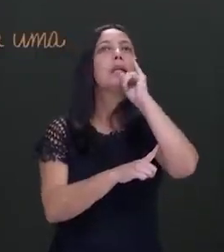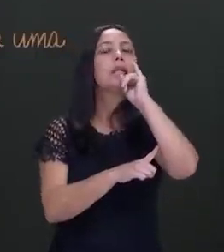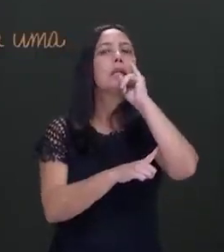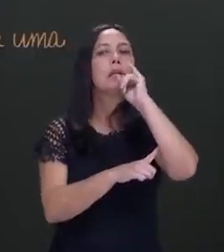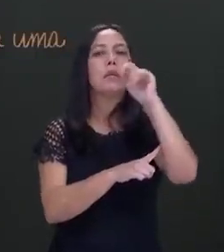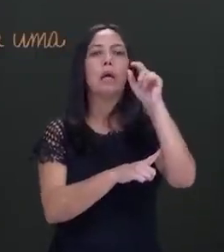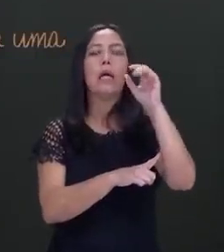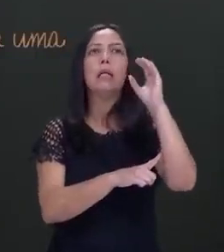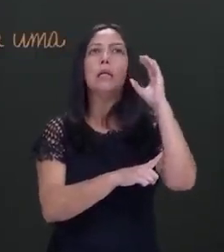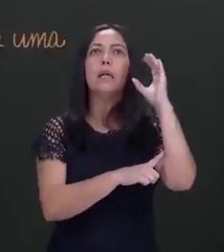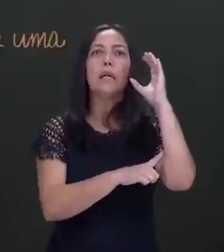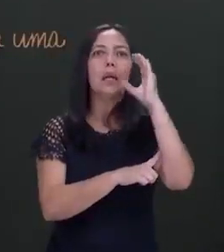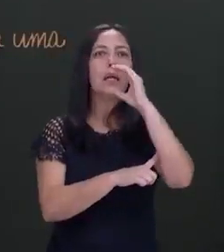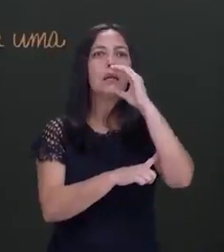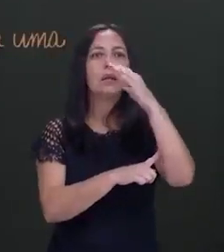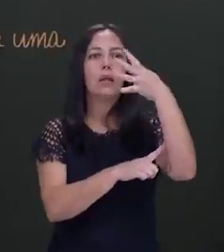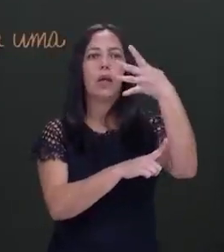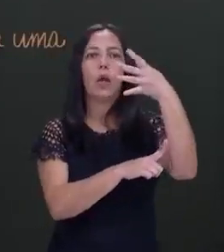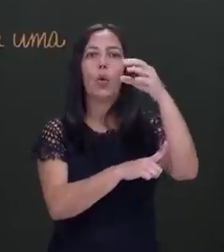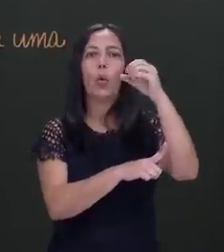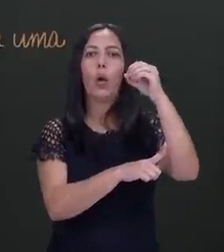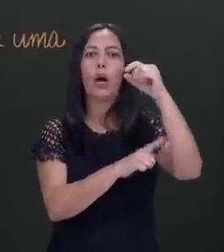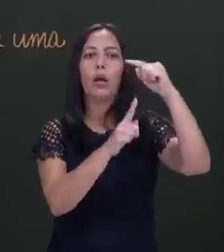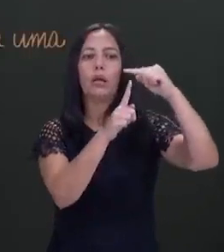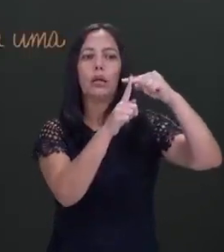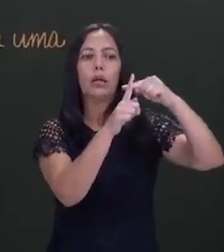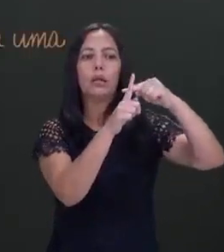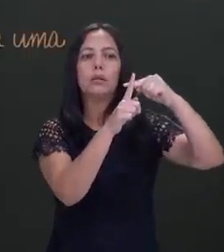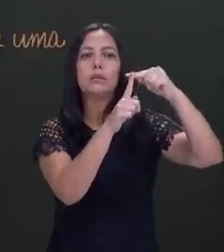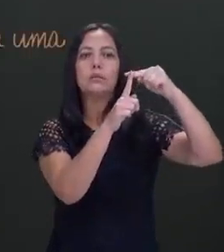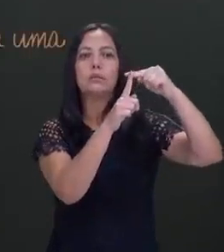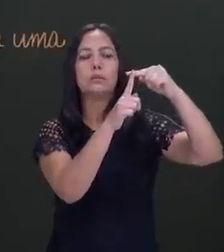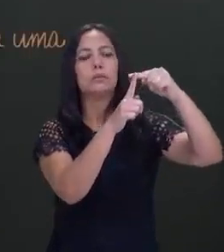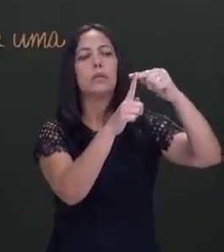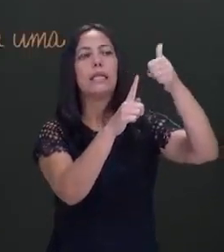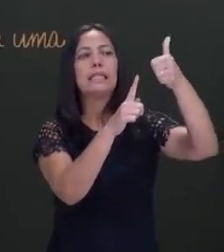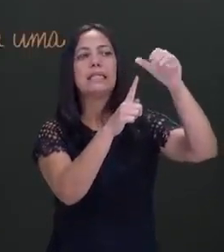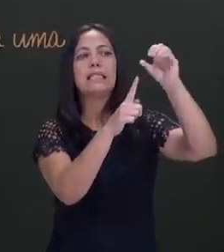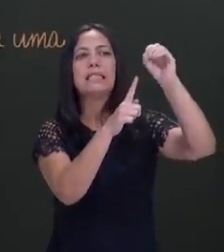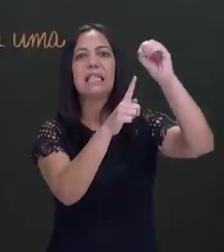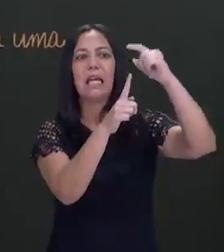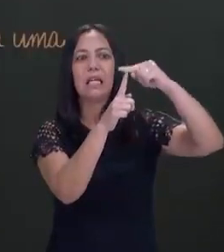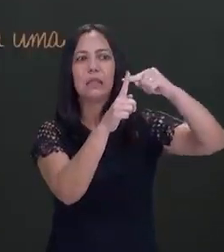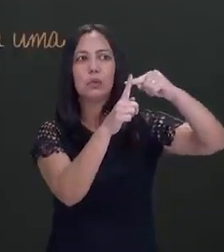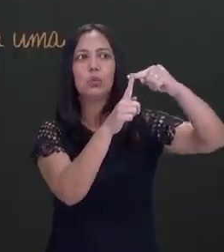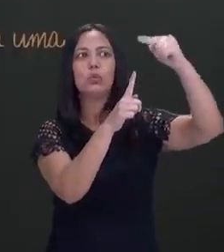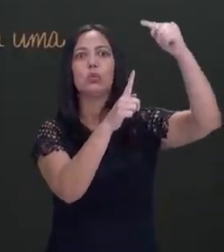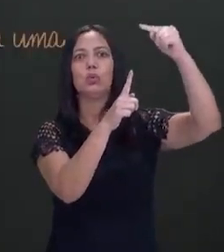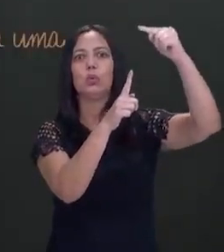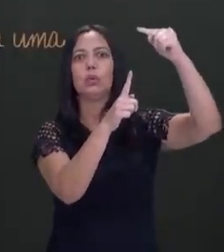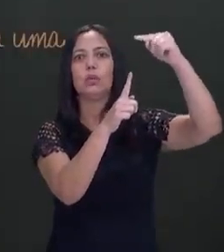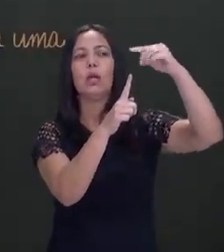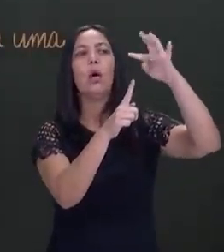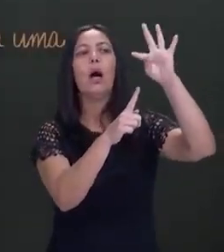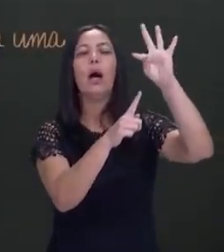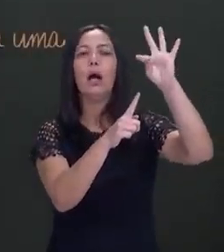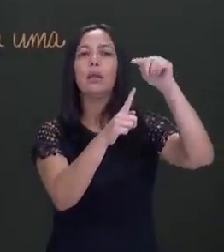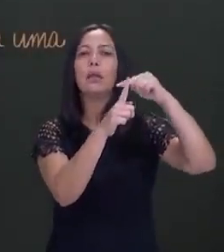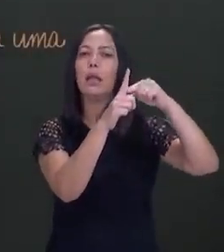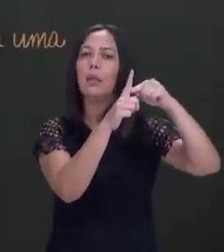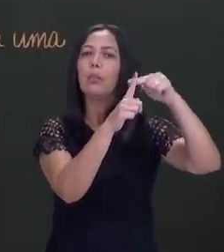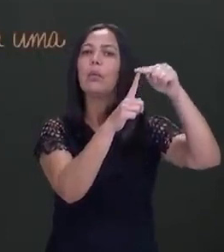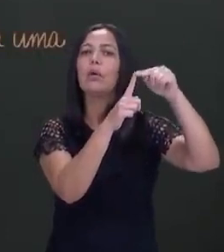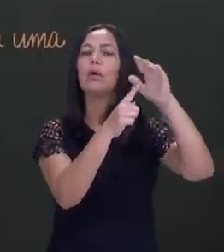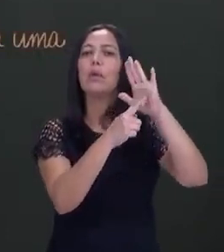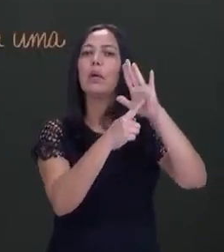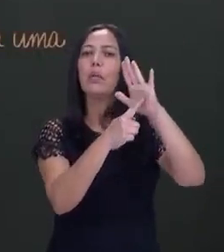quente, quente 40 é uma coisa, quente 100 é outra coisa. Logo, a temperatura me dá um